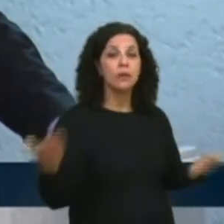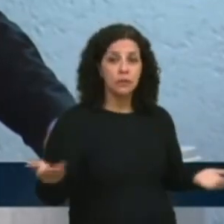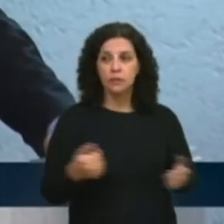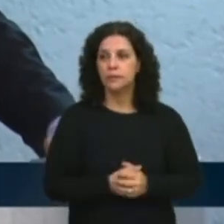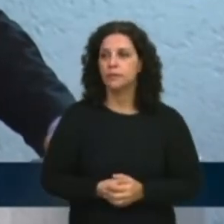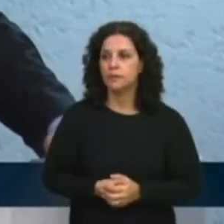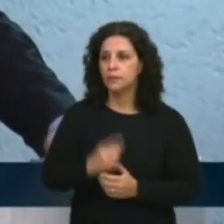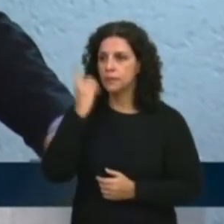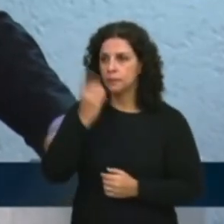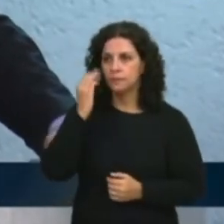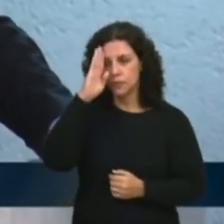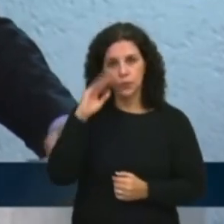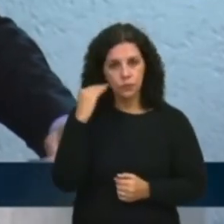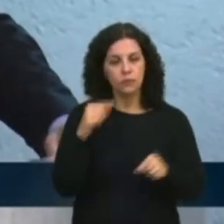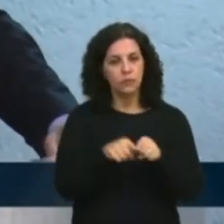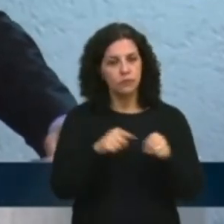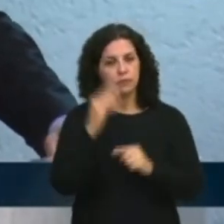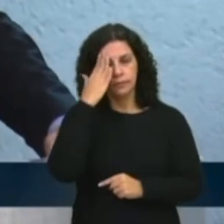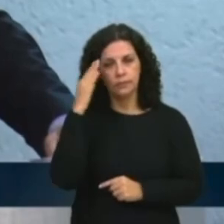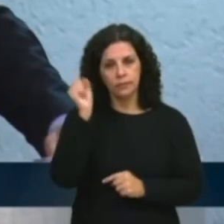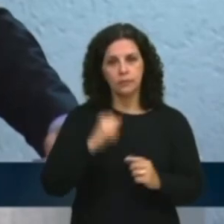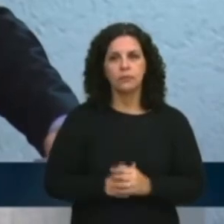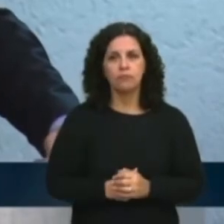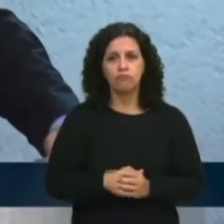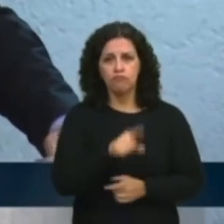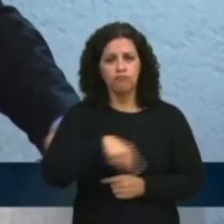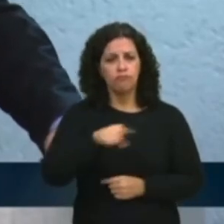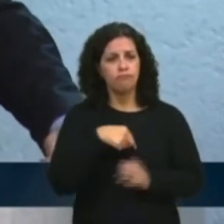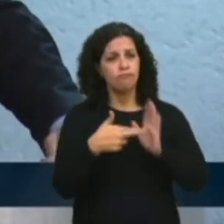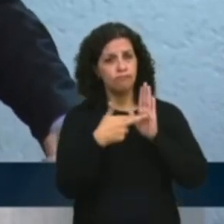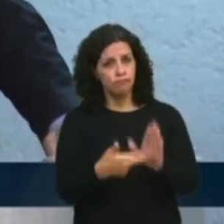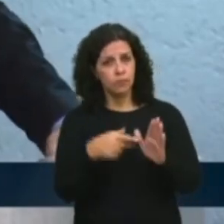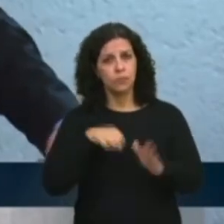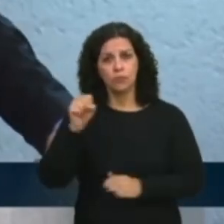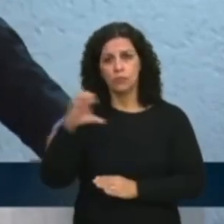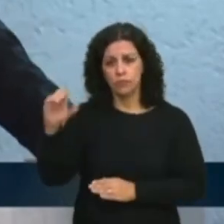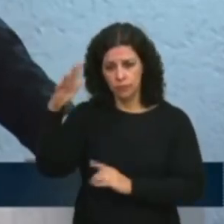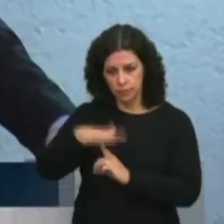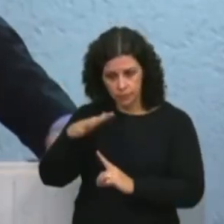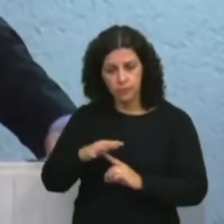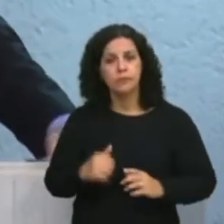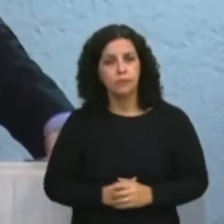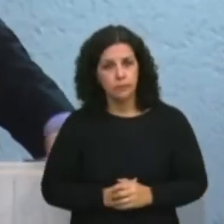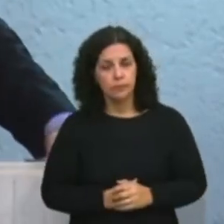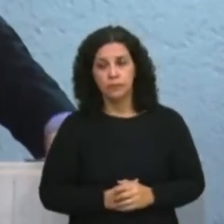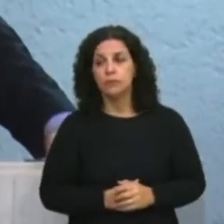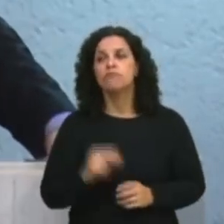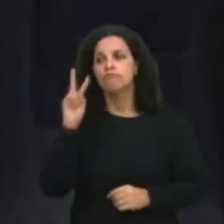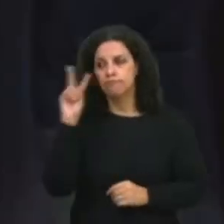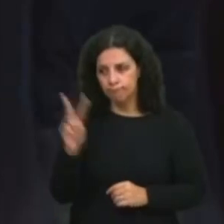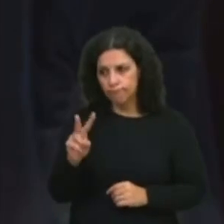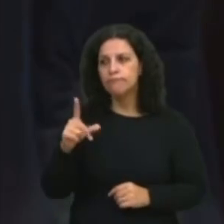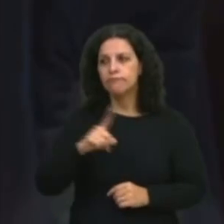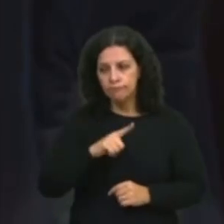deputada Luciana, deputado Traiano, vossas excelências que representam o sudoeste do Paraná, ouvirão